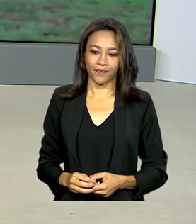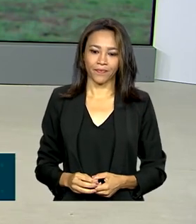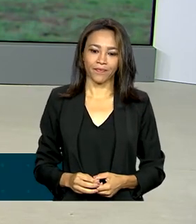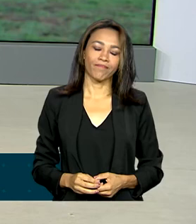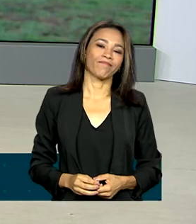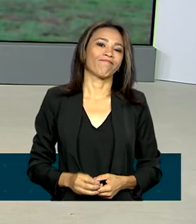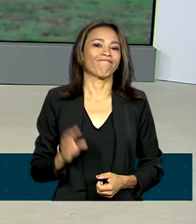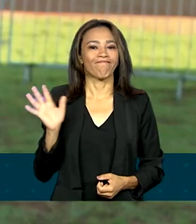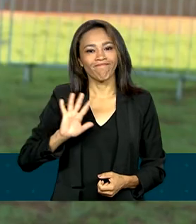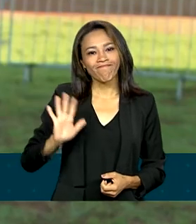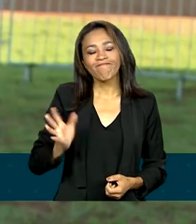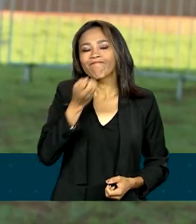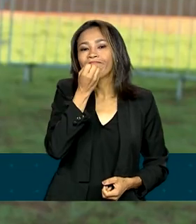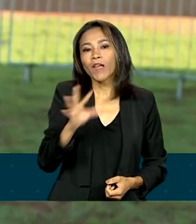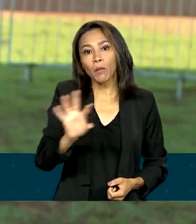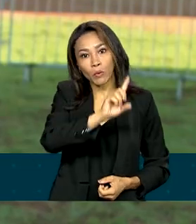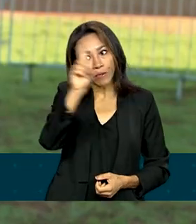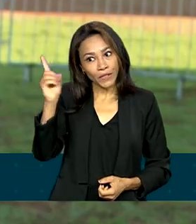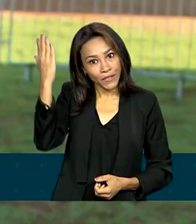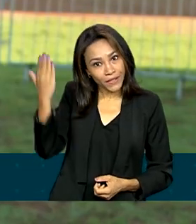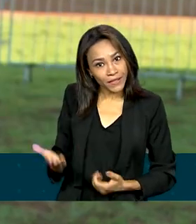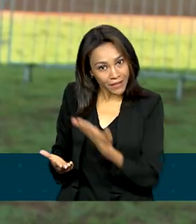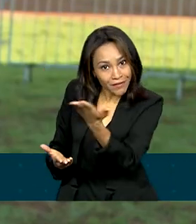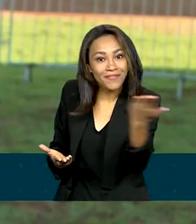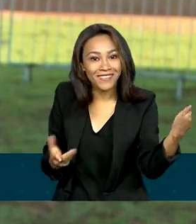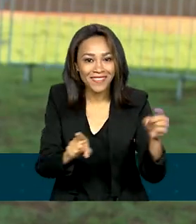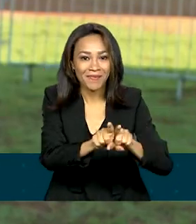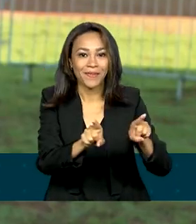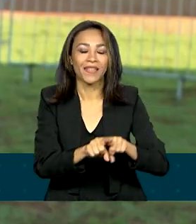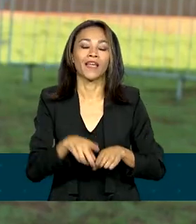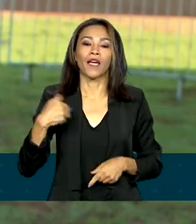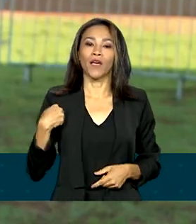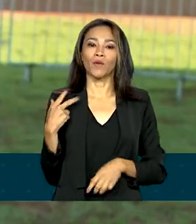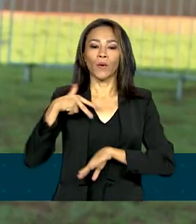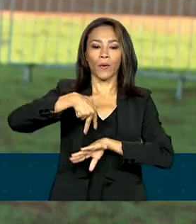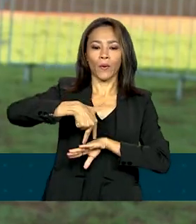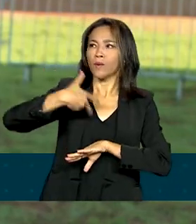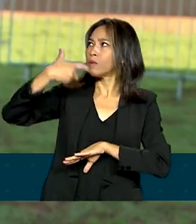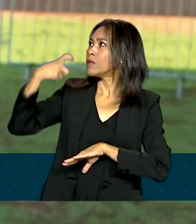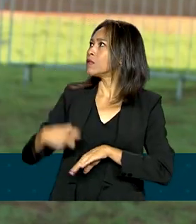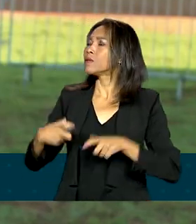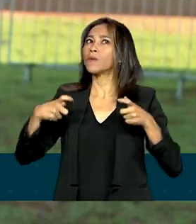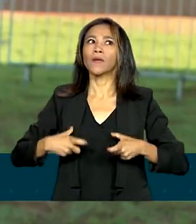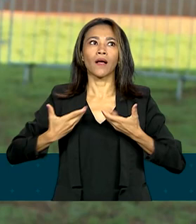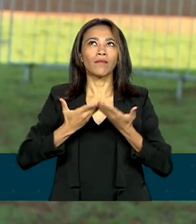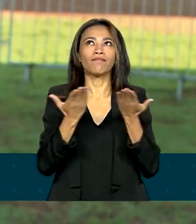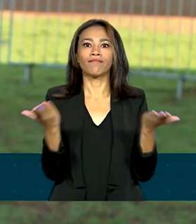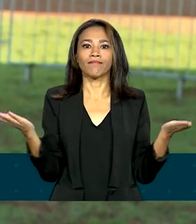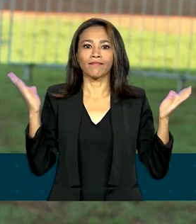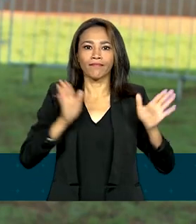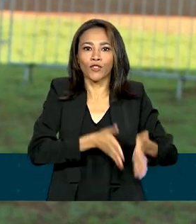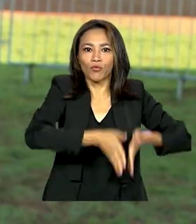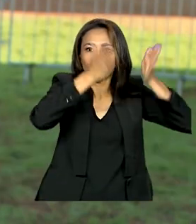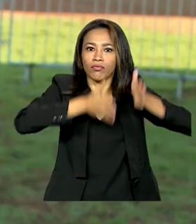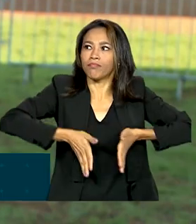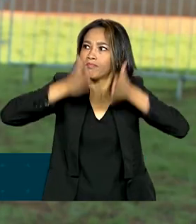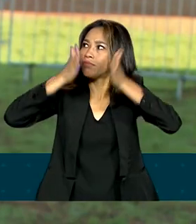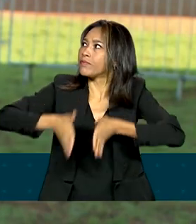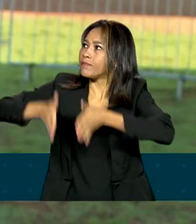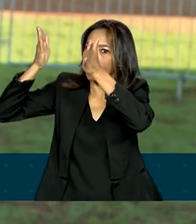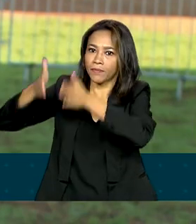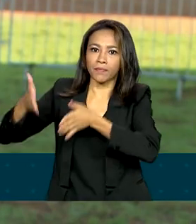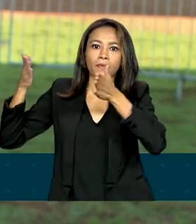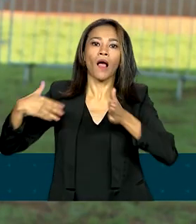Olá, Natália. Bom dia para você, bom dia a todos. Eu estou aqui no residencial Celina Bezerra, este conjunto de prédios do